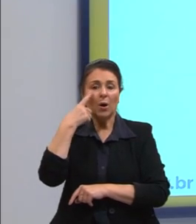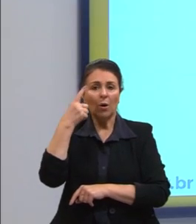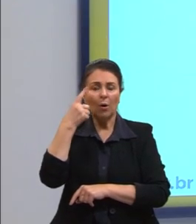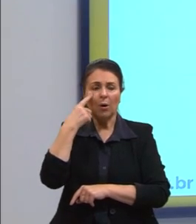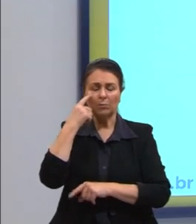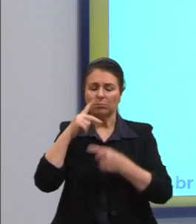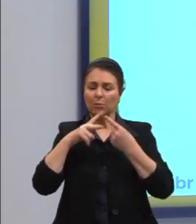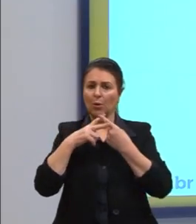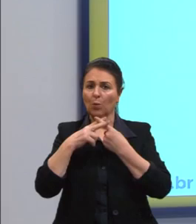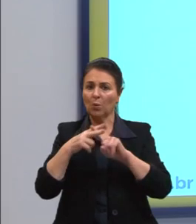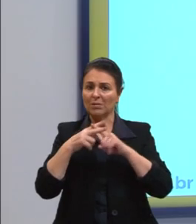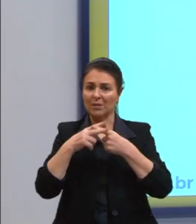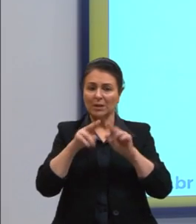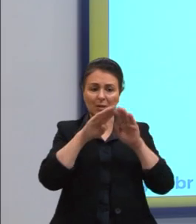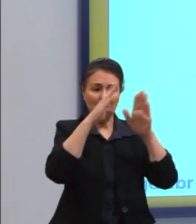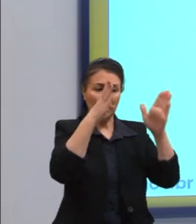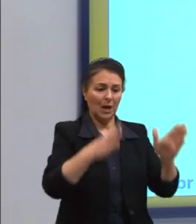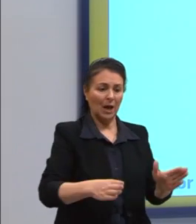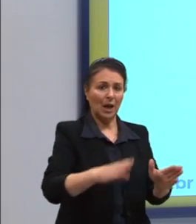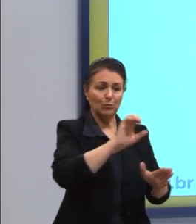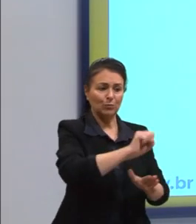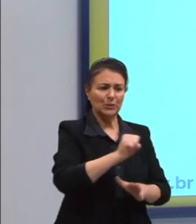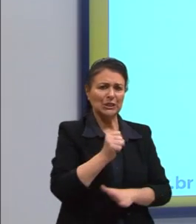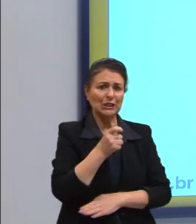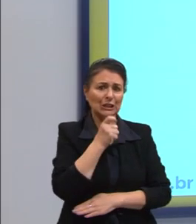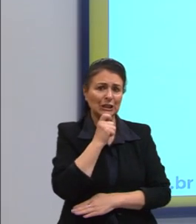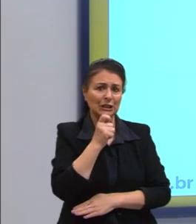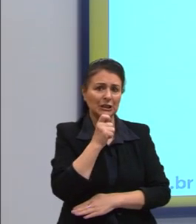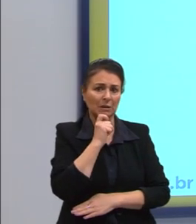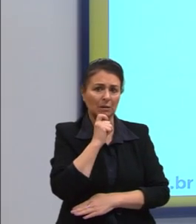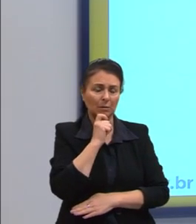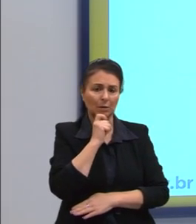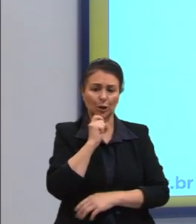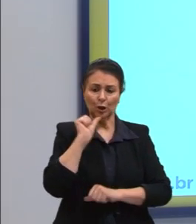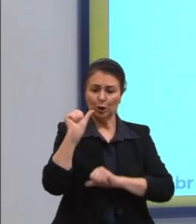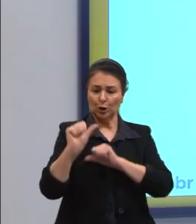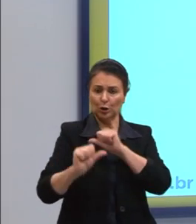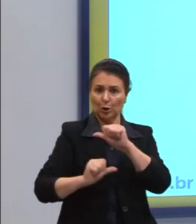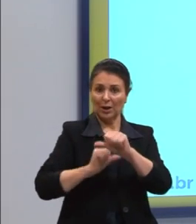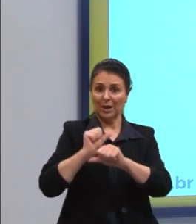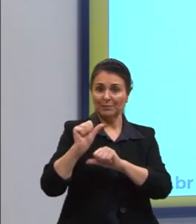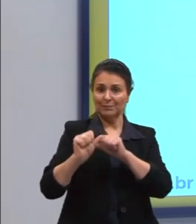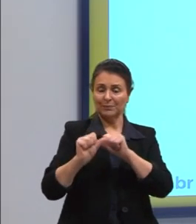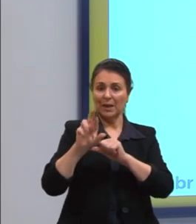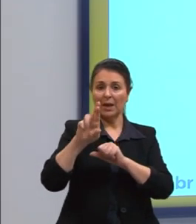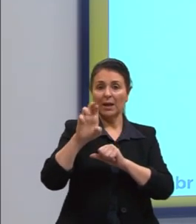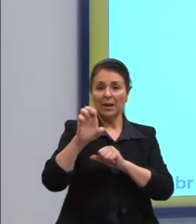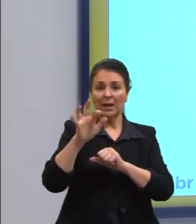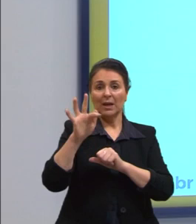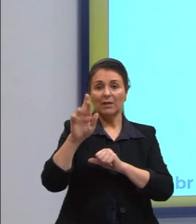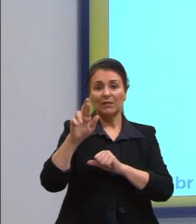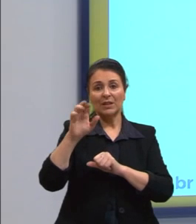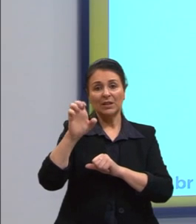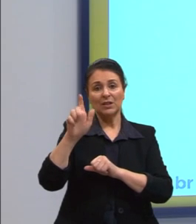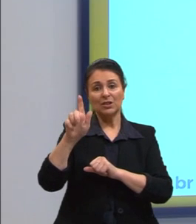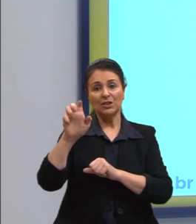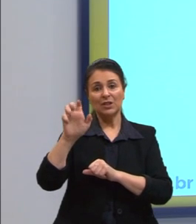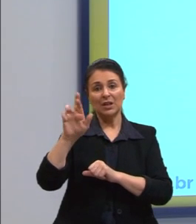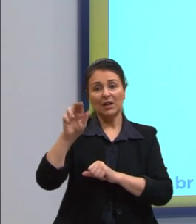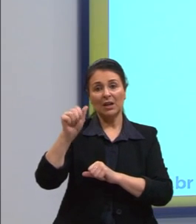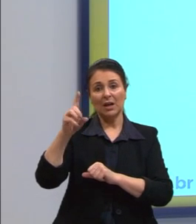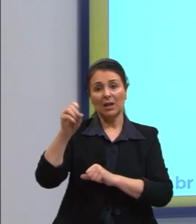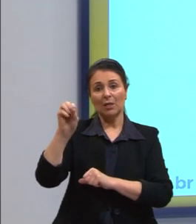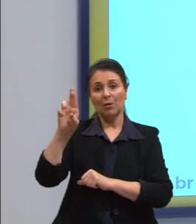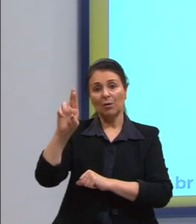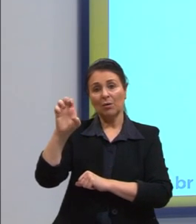refrigeradores. Eu posso trocar para refrigeradores são consertados. Eu tenho aqui